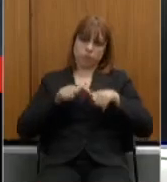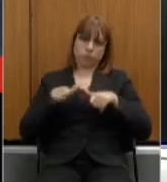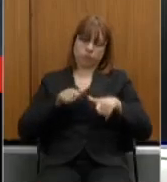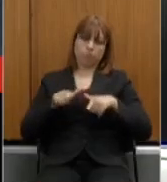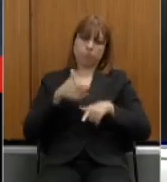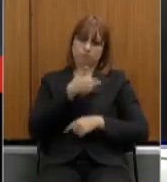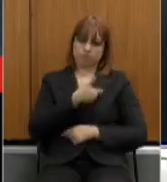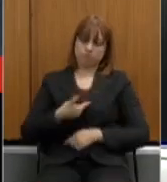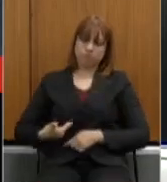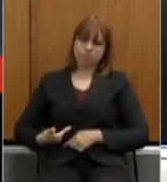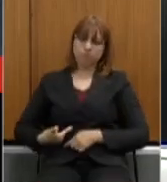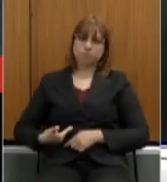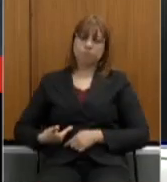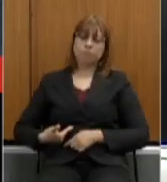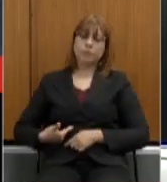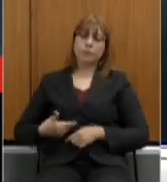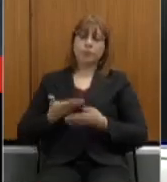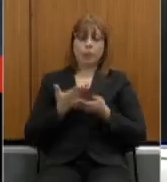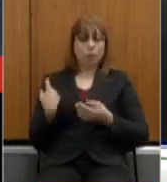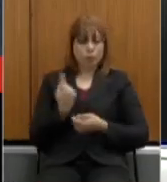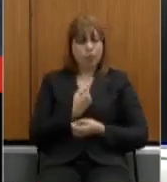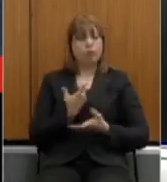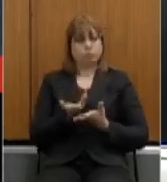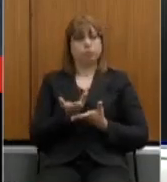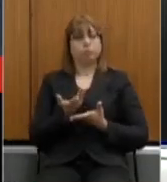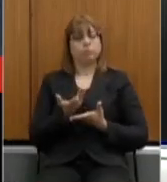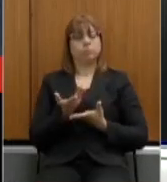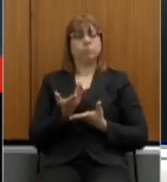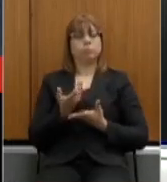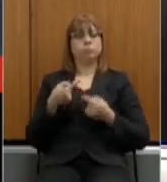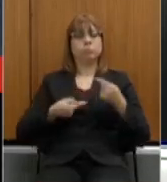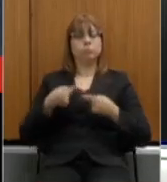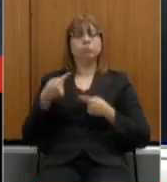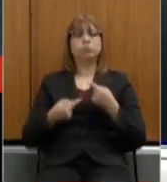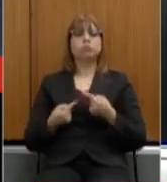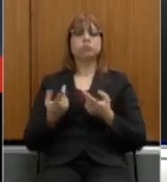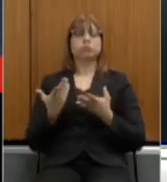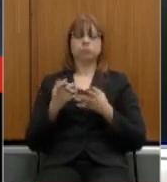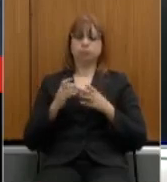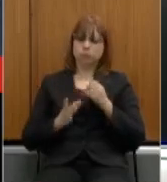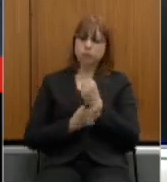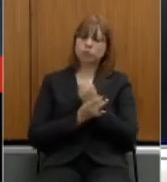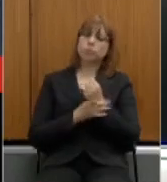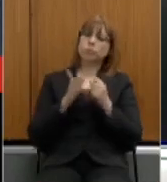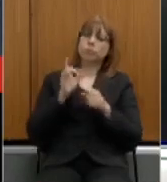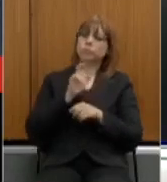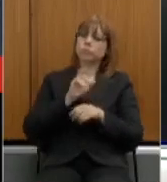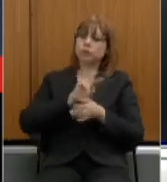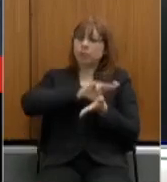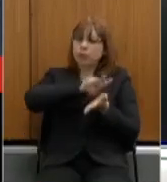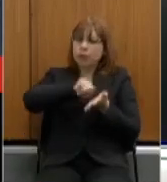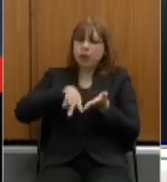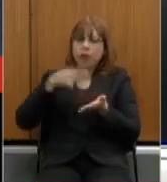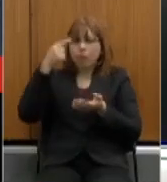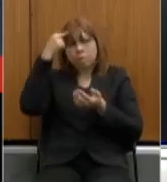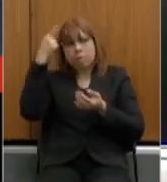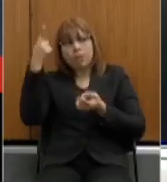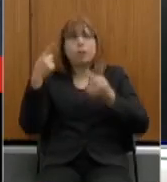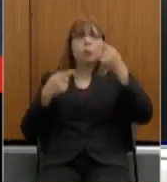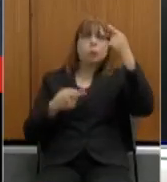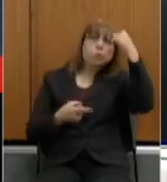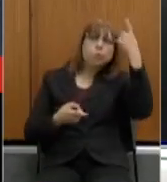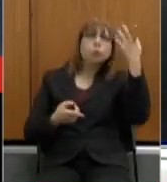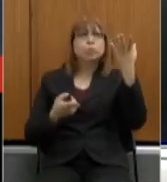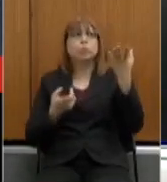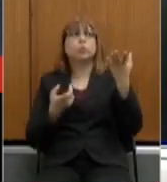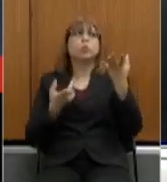como habitual, garantirá a representatividade e a pluralidade de ideias por acreditarmos que este é